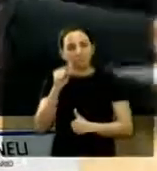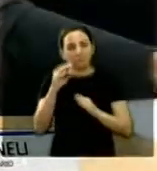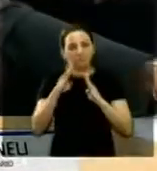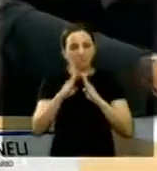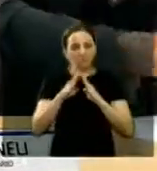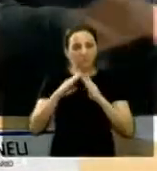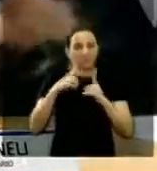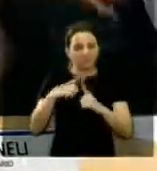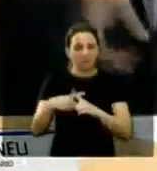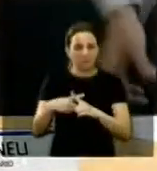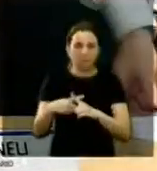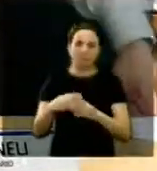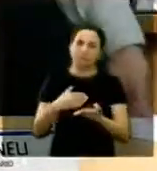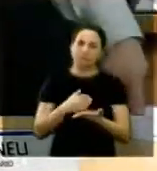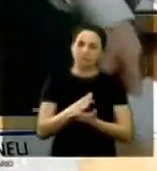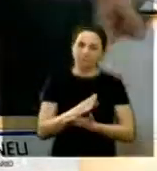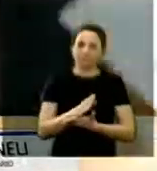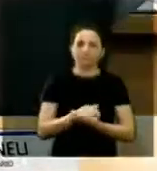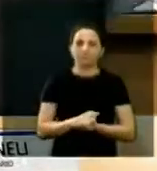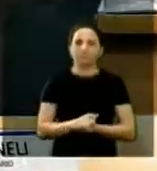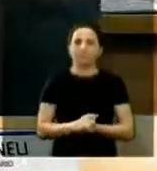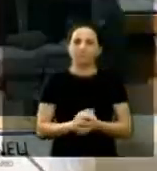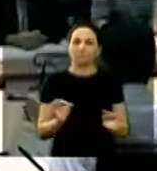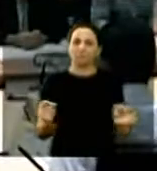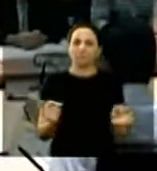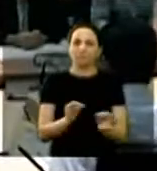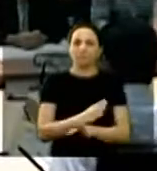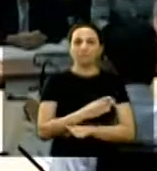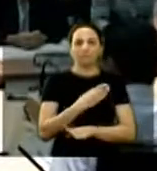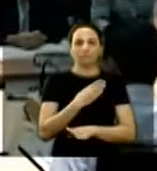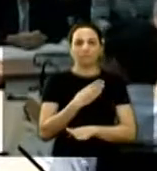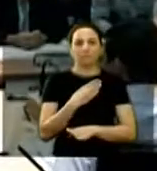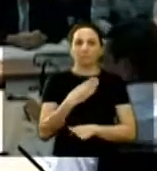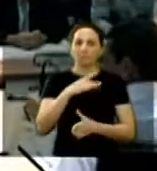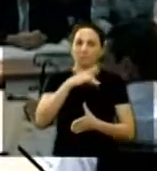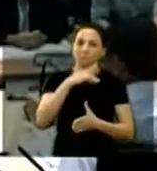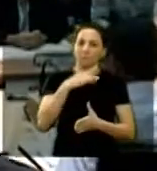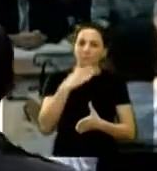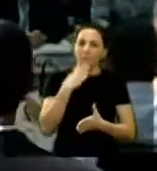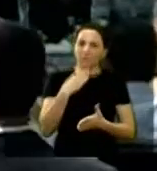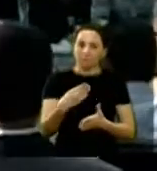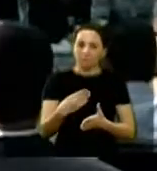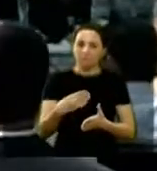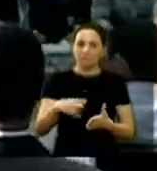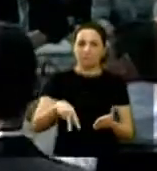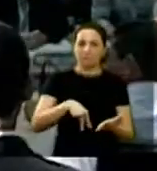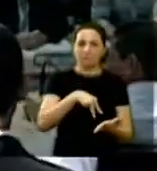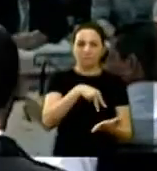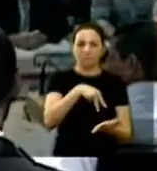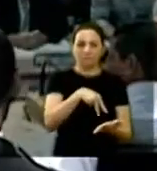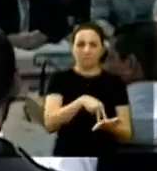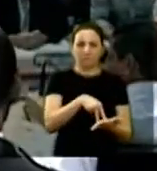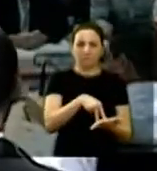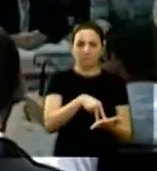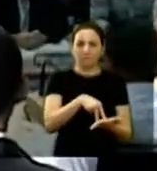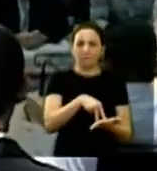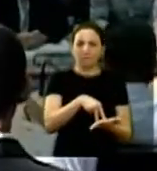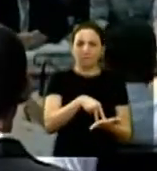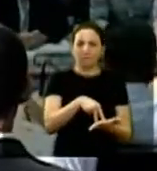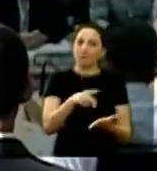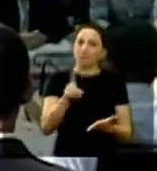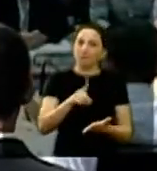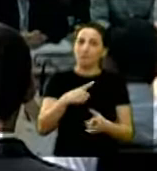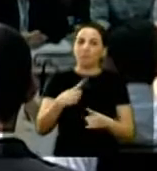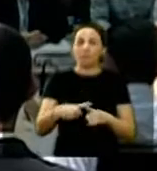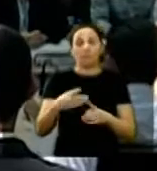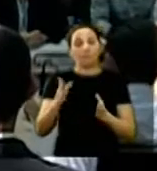Deferido. Encerrado os requerimentos, nós vamos passar à tribuna popular. Desculpa, à tribuna popular não,